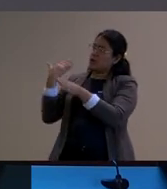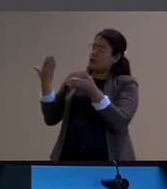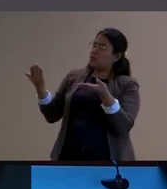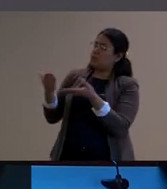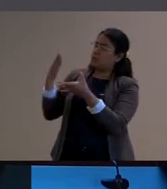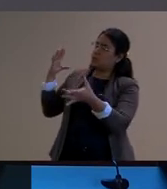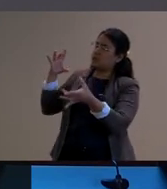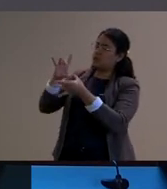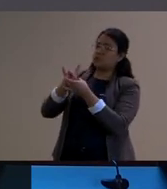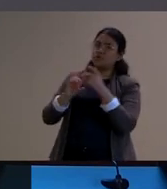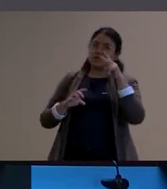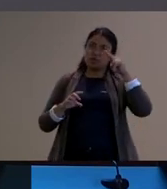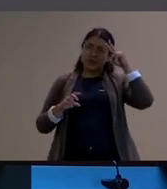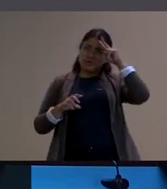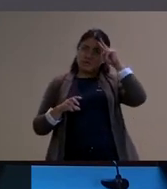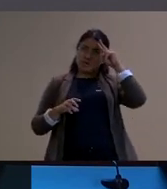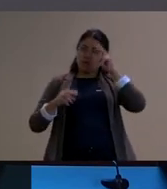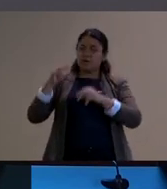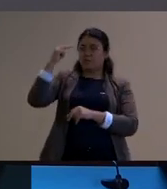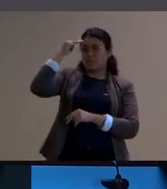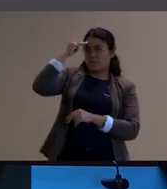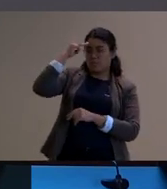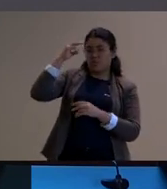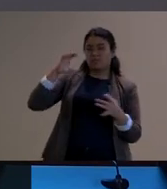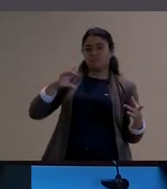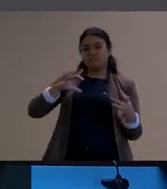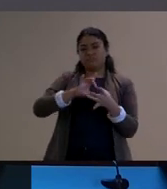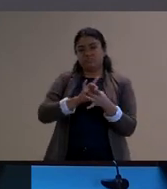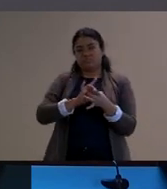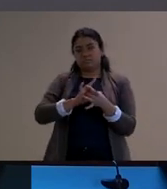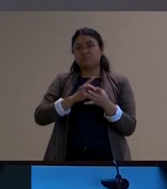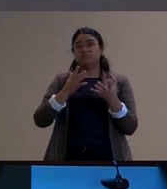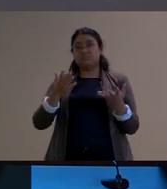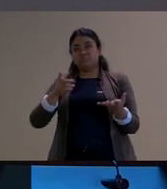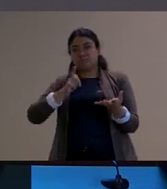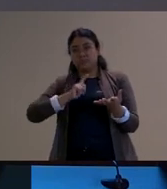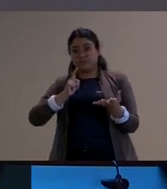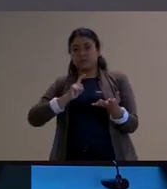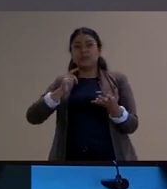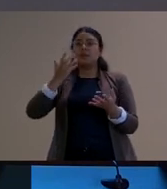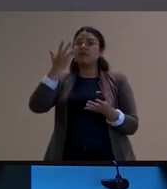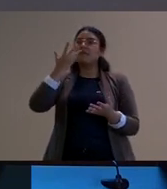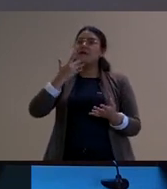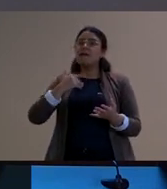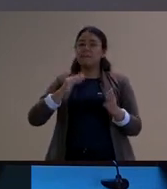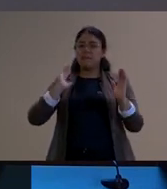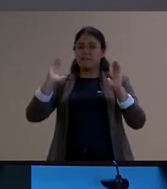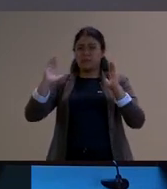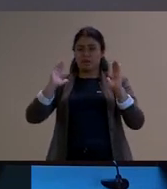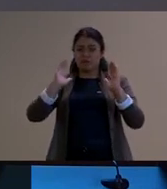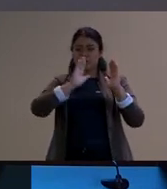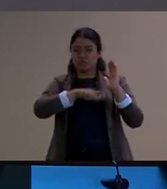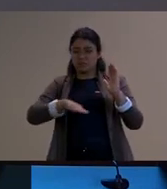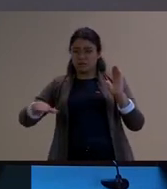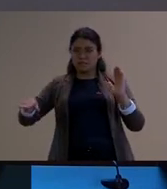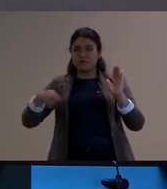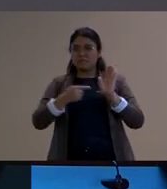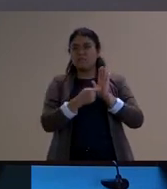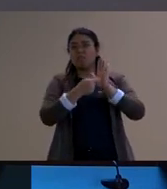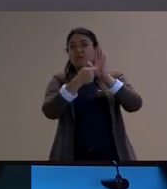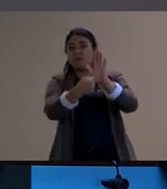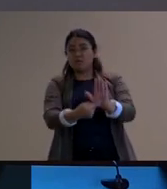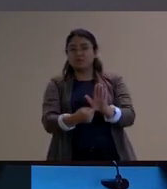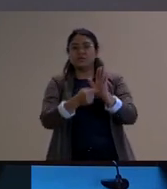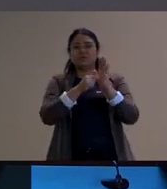memória e é nisso justamente que consiste essa potência da infância porque ao revelar essas